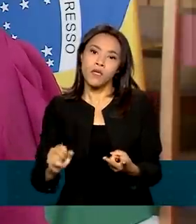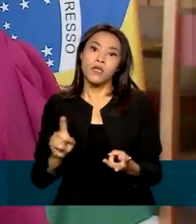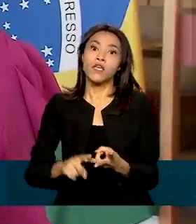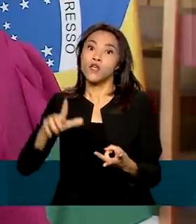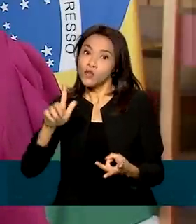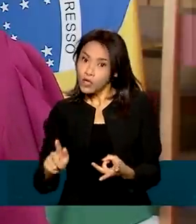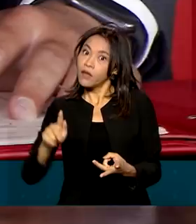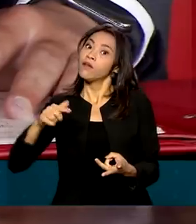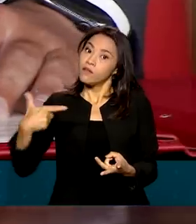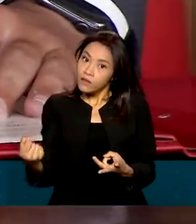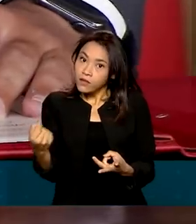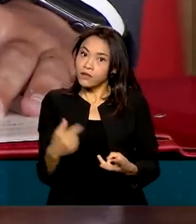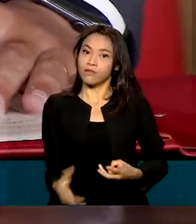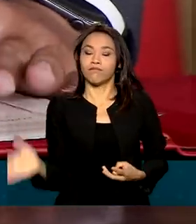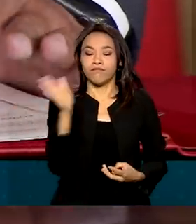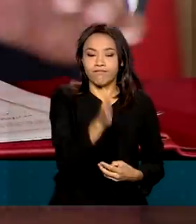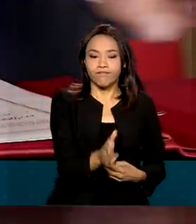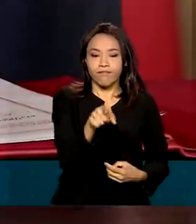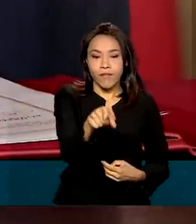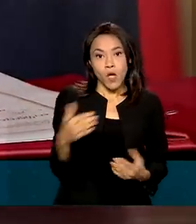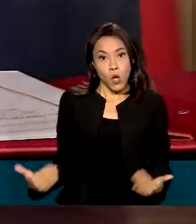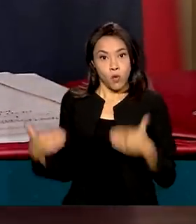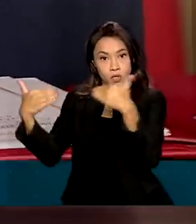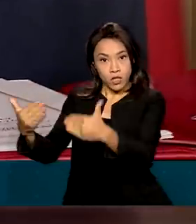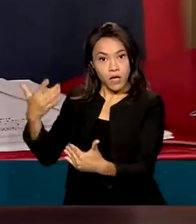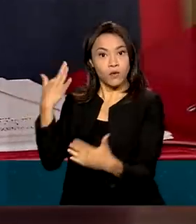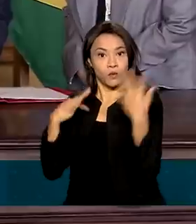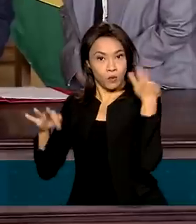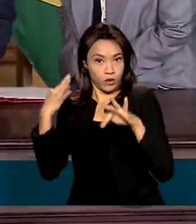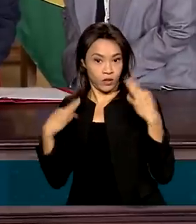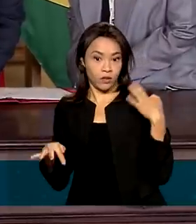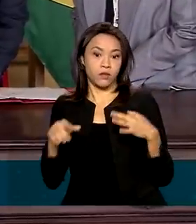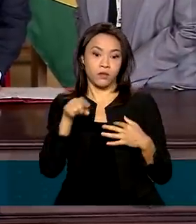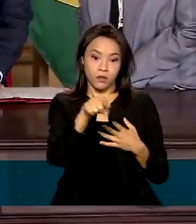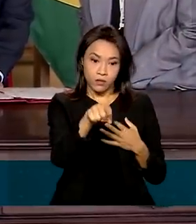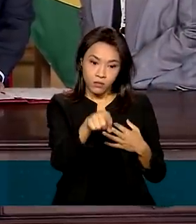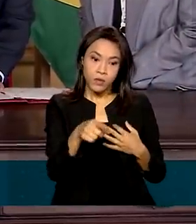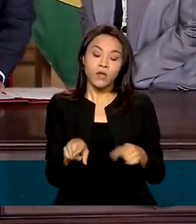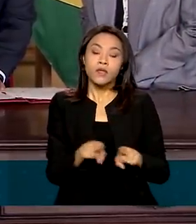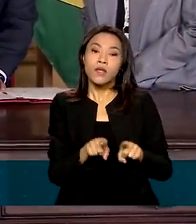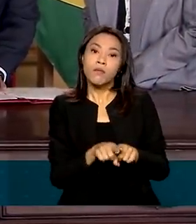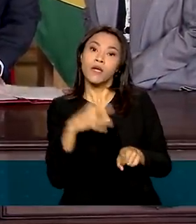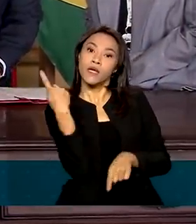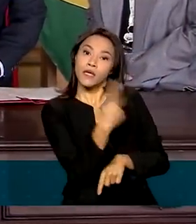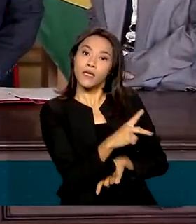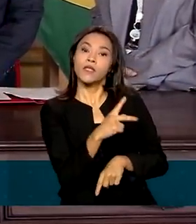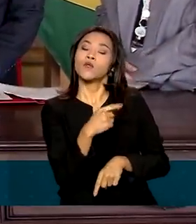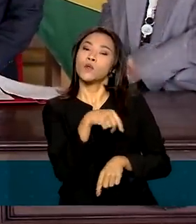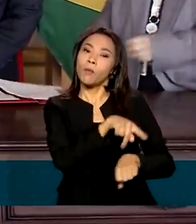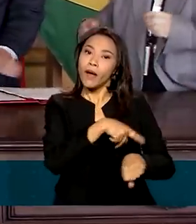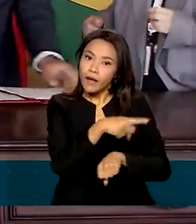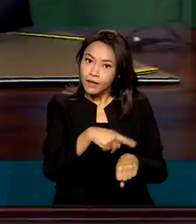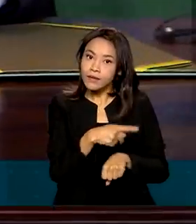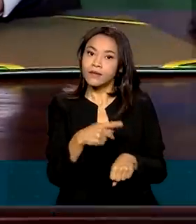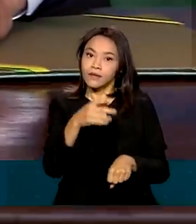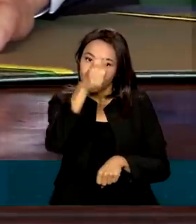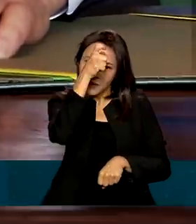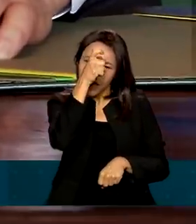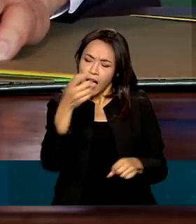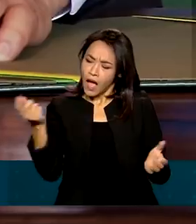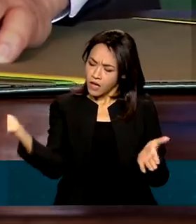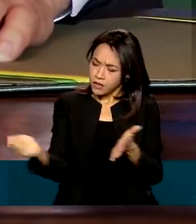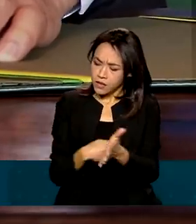econômico. Com o Ministério do Turismo, o ministro dos Negócios Estrangeiros da Turquia assinou um acordo de